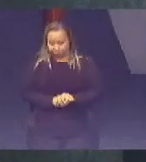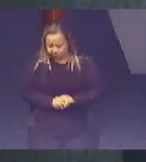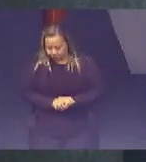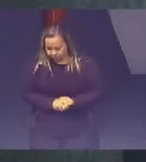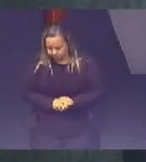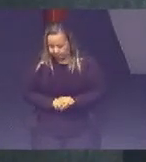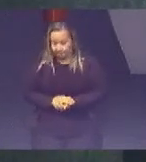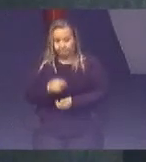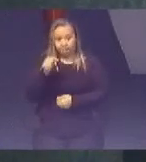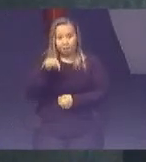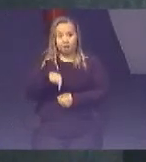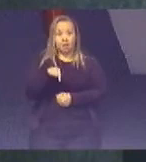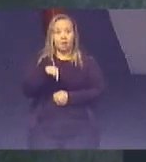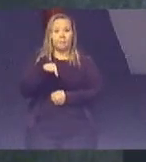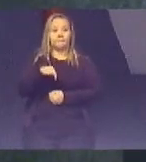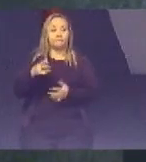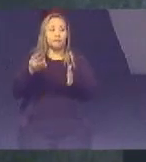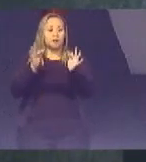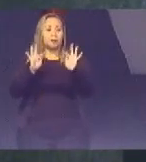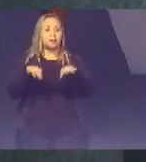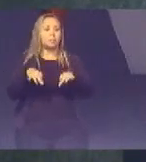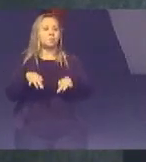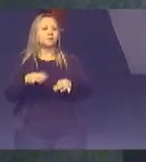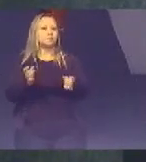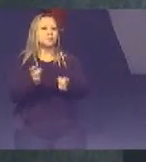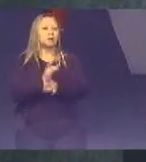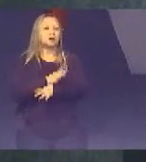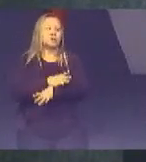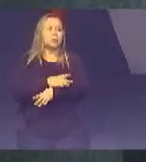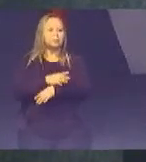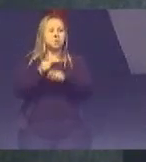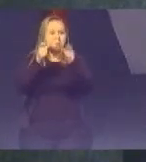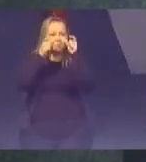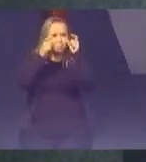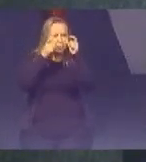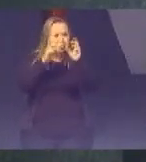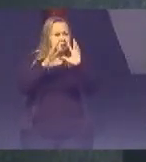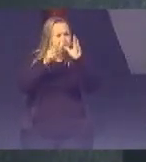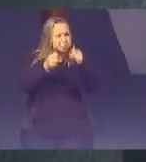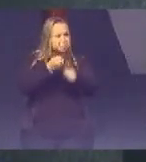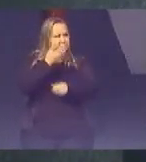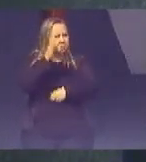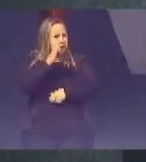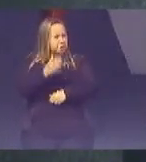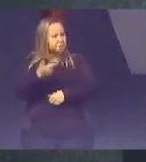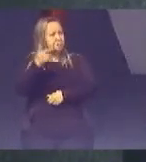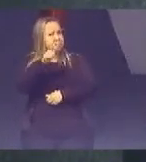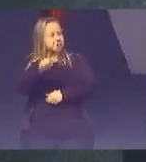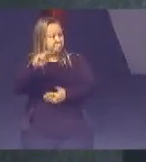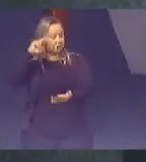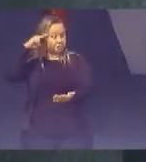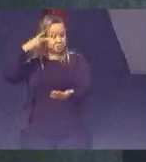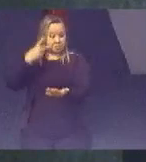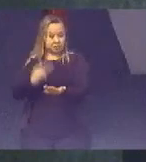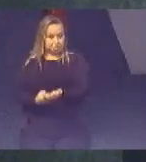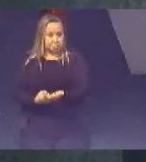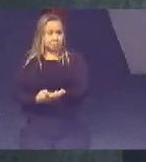E aqui Para finalizar Eu chamo a atenção Se está tudo bem E sim O Brasil é reconhecido Por esse